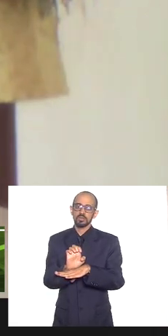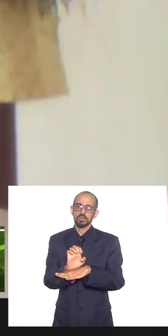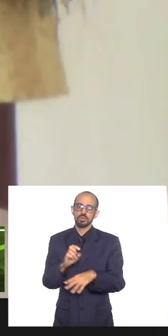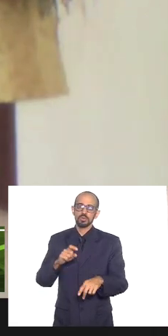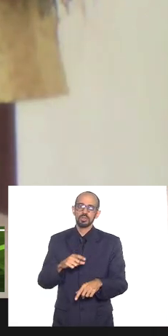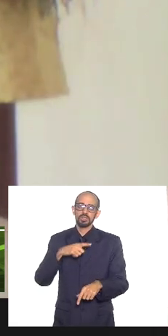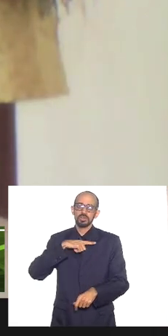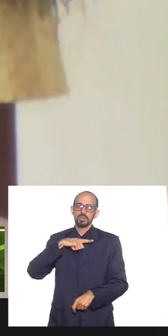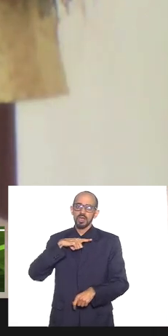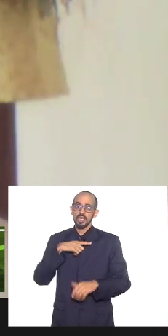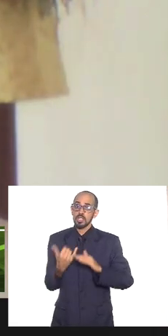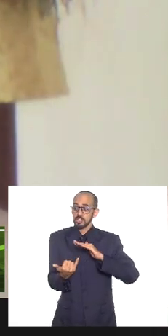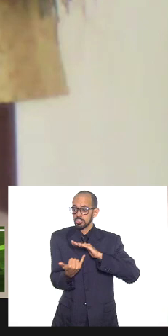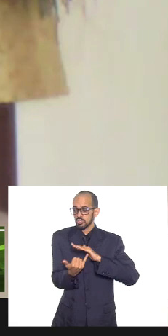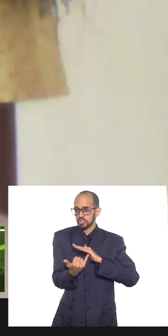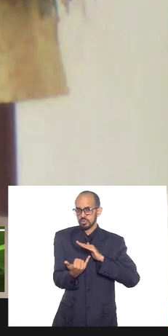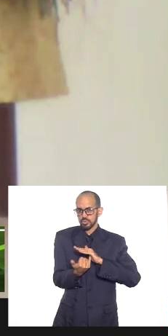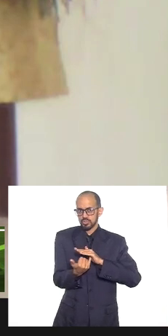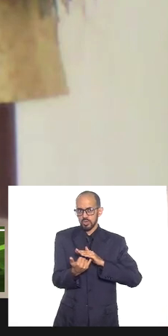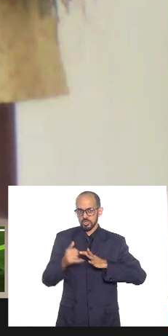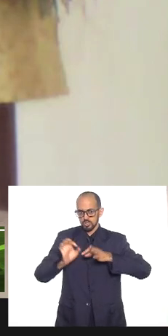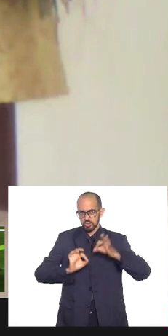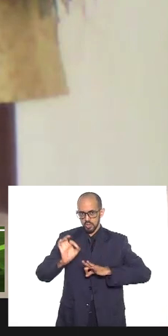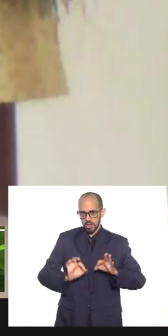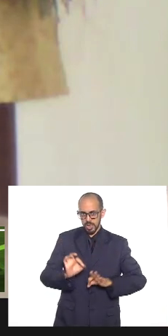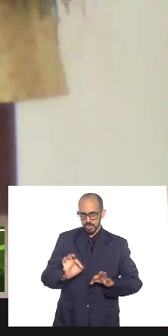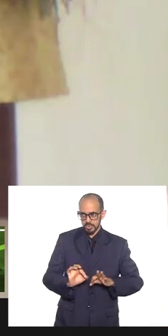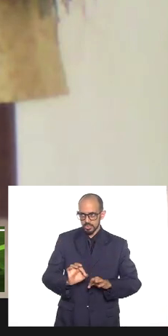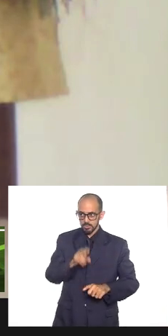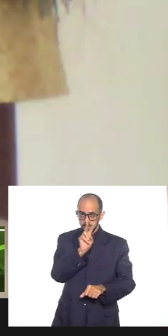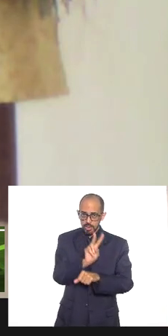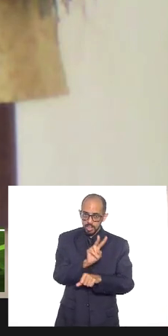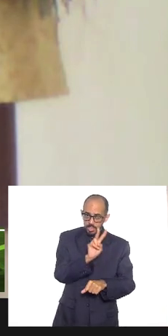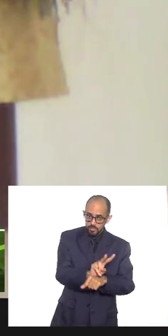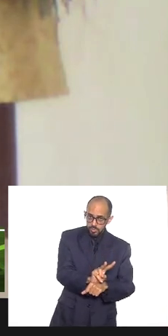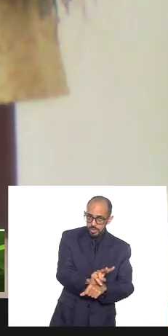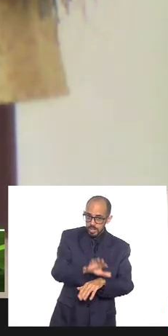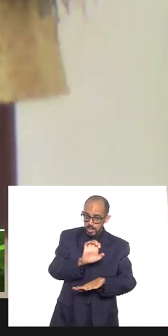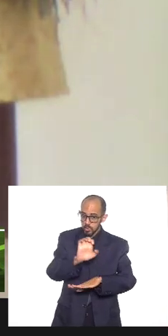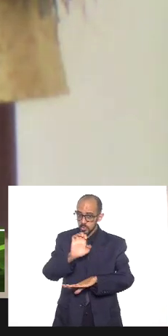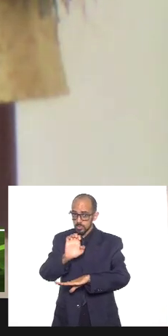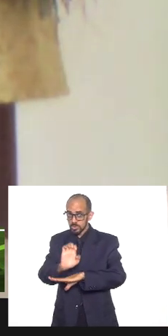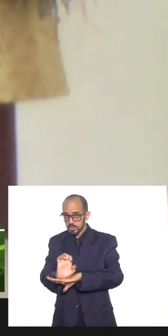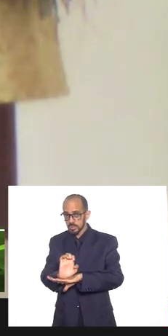tem instituições que se organizam para fazer defesas de um Estado